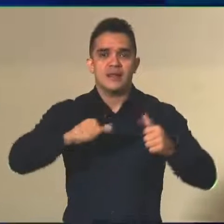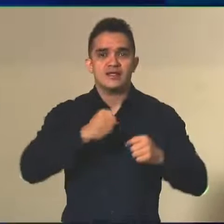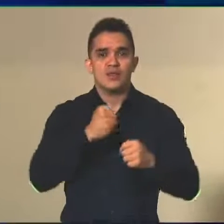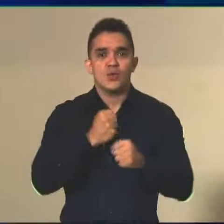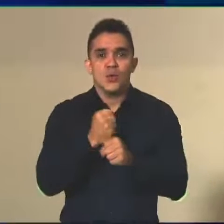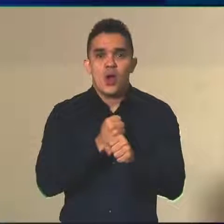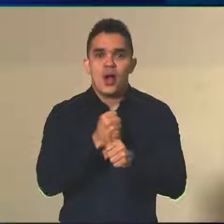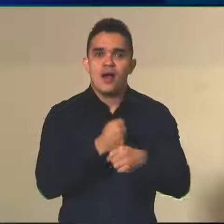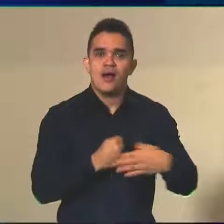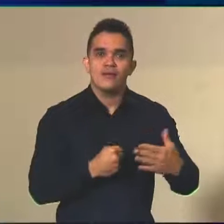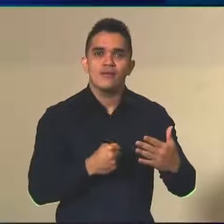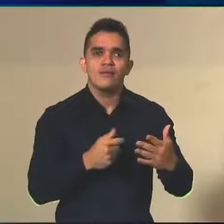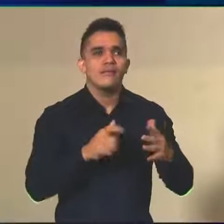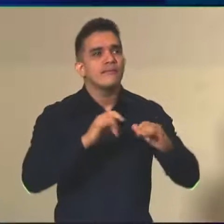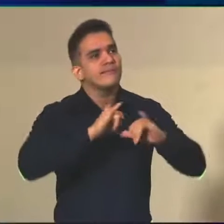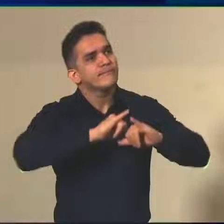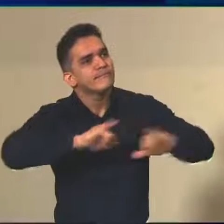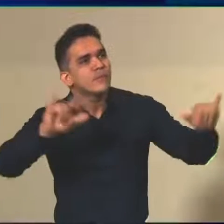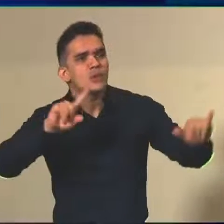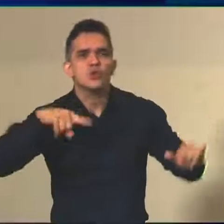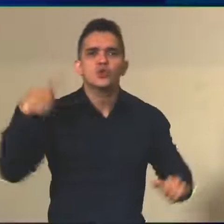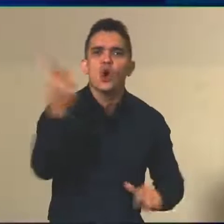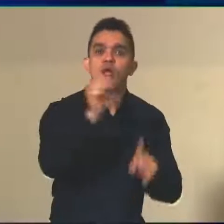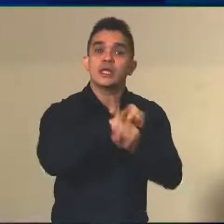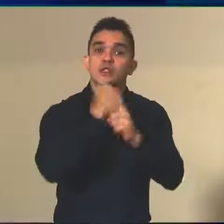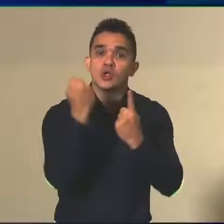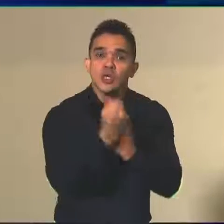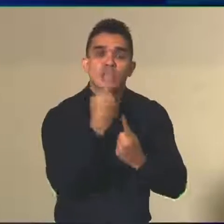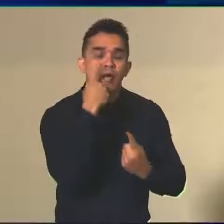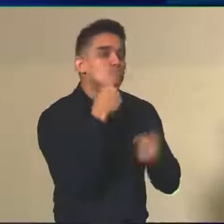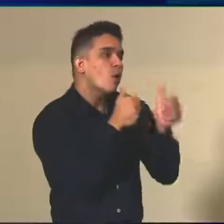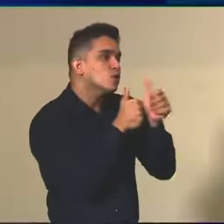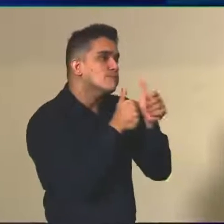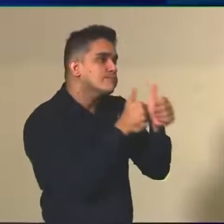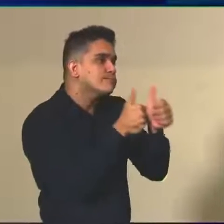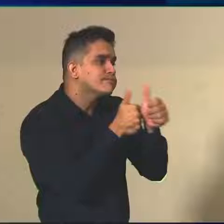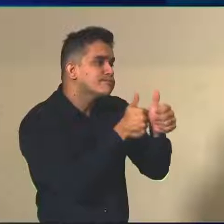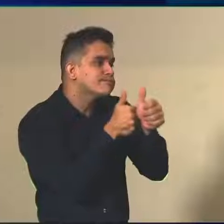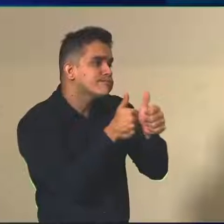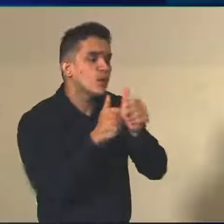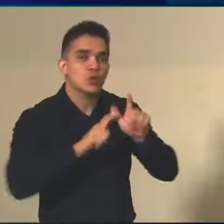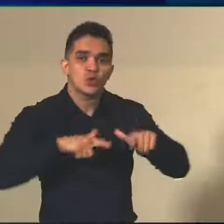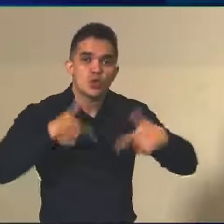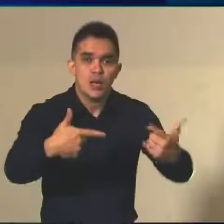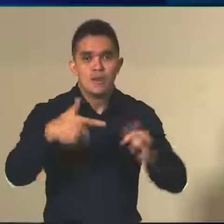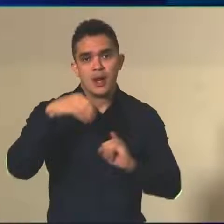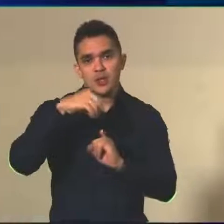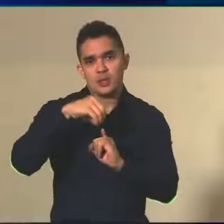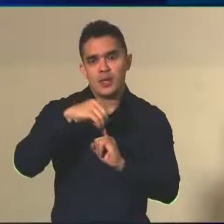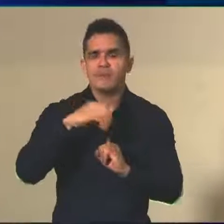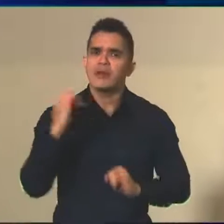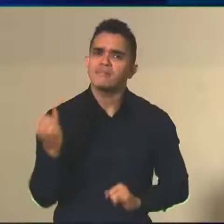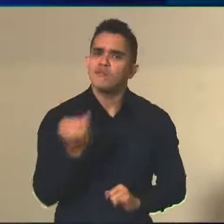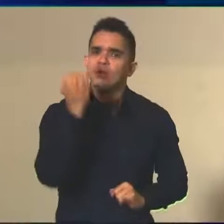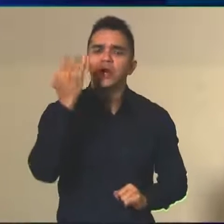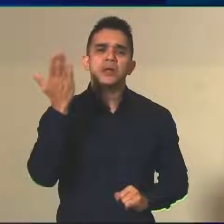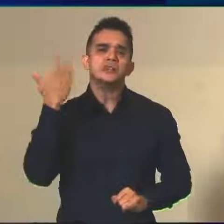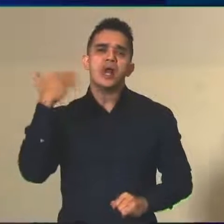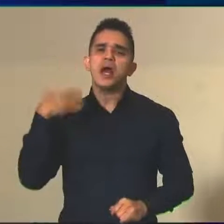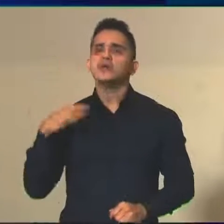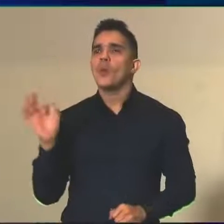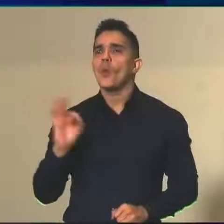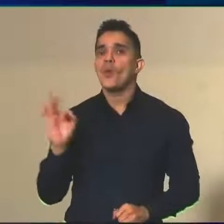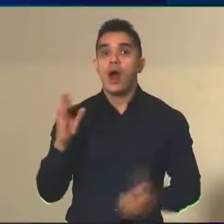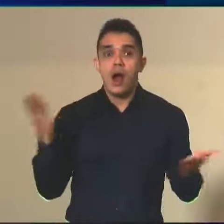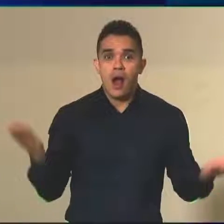facilitando para toda a imprensa e para toda a sociedade brasileira o acompanhamento do trabalho do Inep. Isso foi um importante avanço na